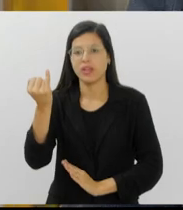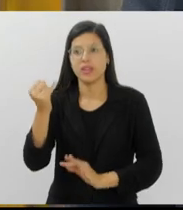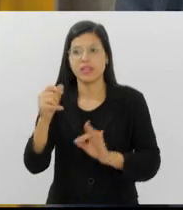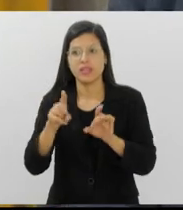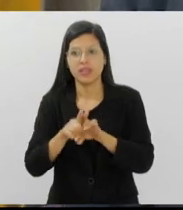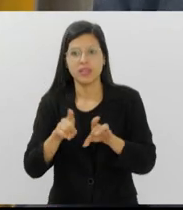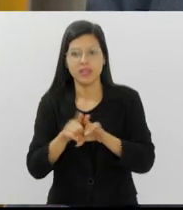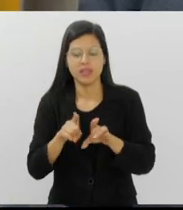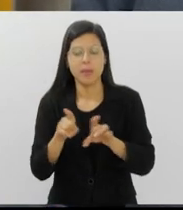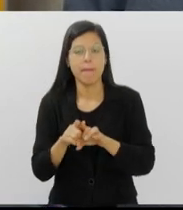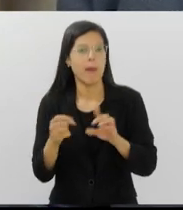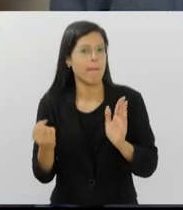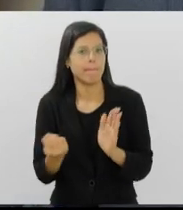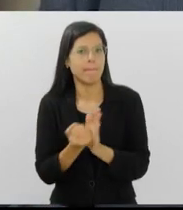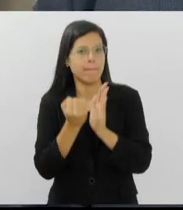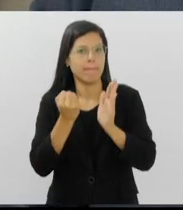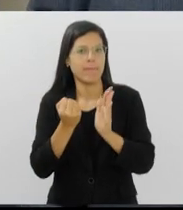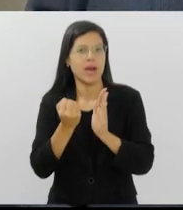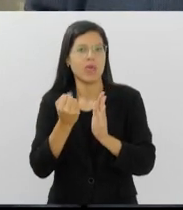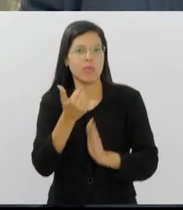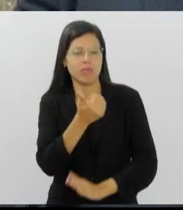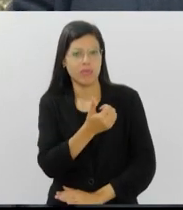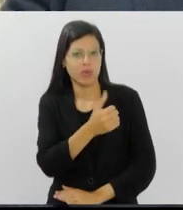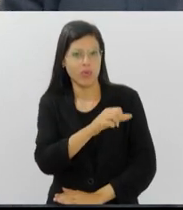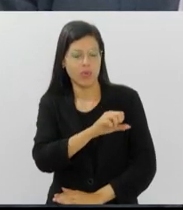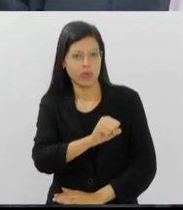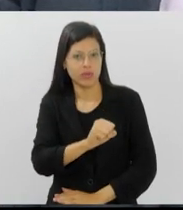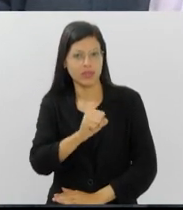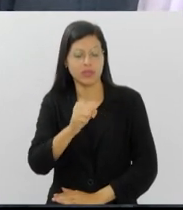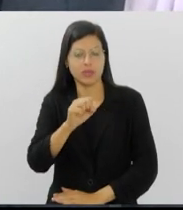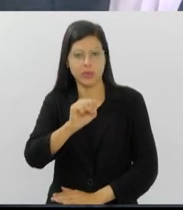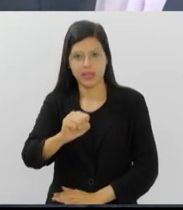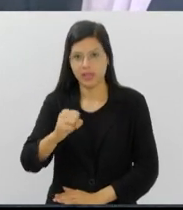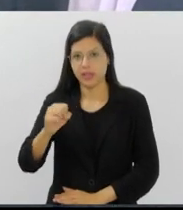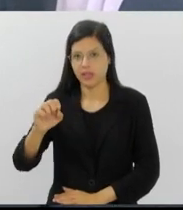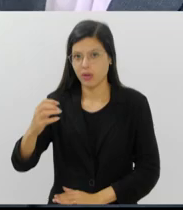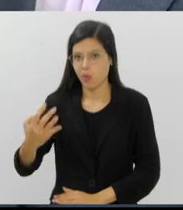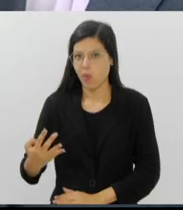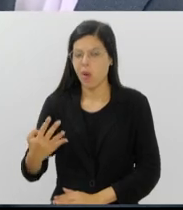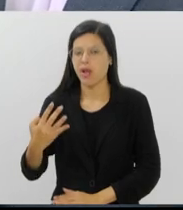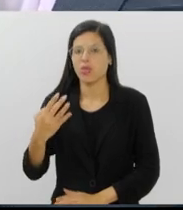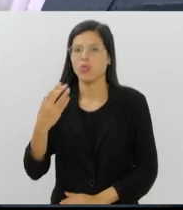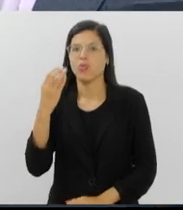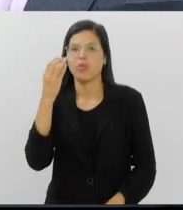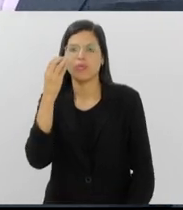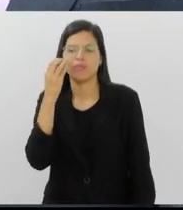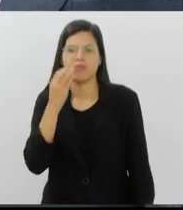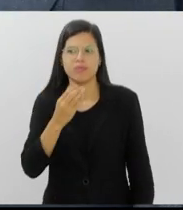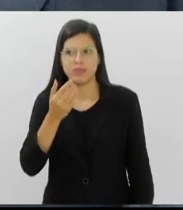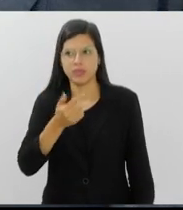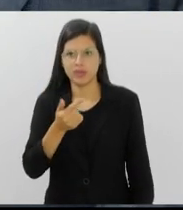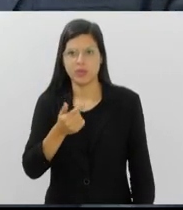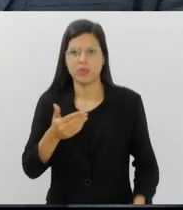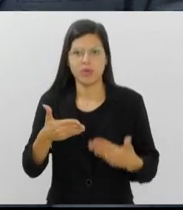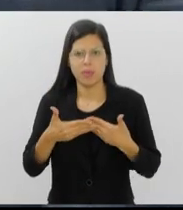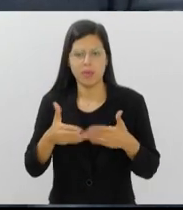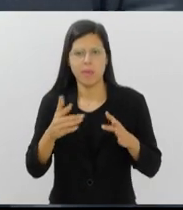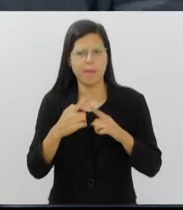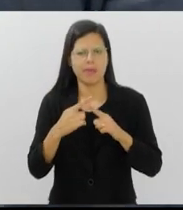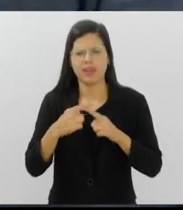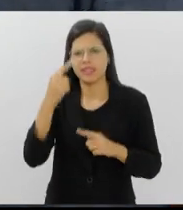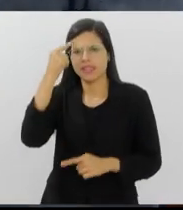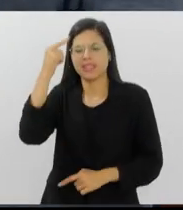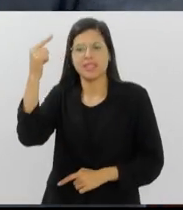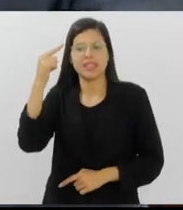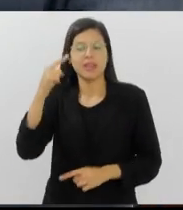marco da engenharia, Foi lá em 1884 que Dom Pedro II inaugurou. Por que ele teve essa ideia, Vicente? Eu te pergunto